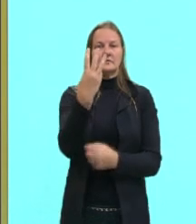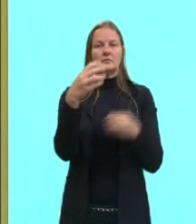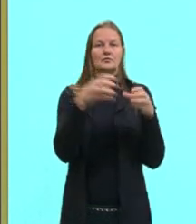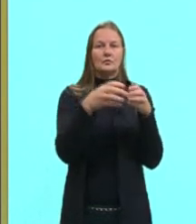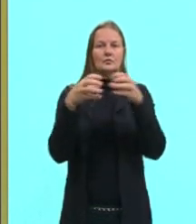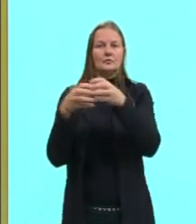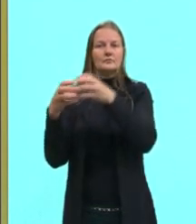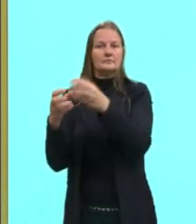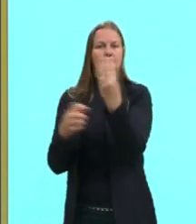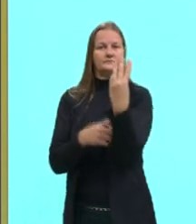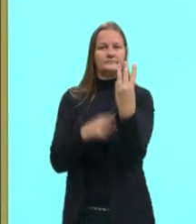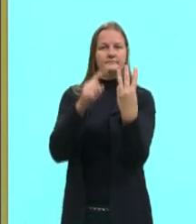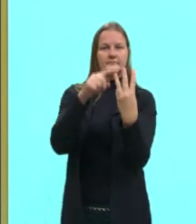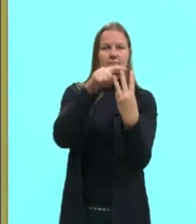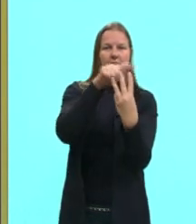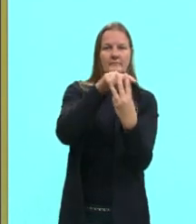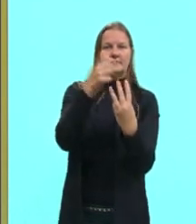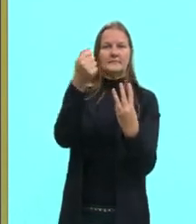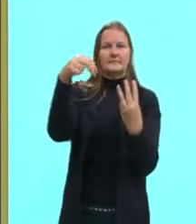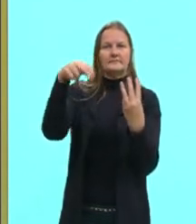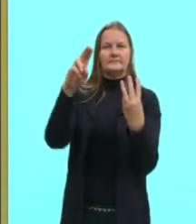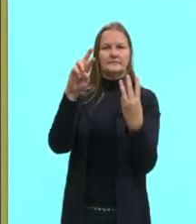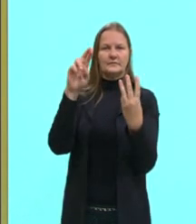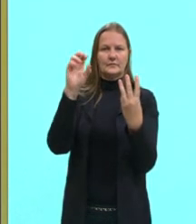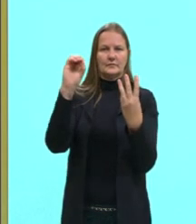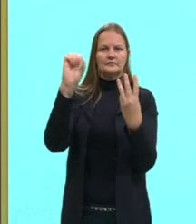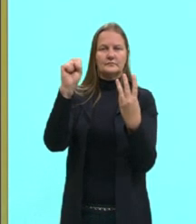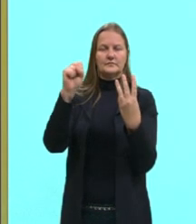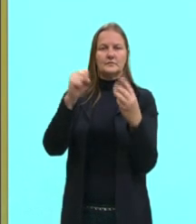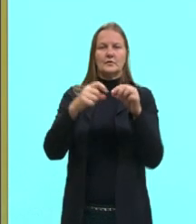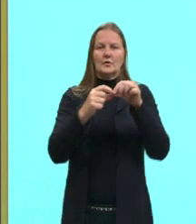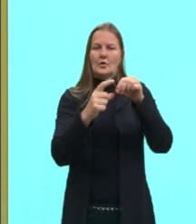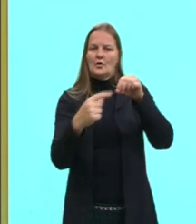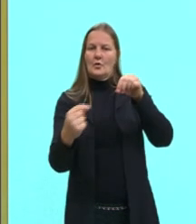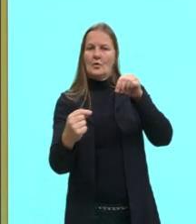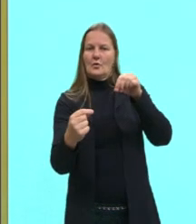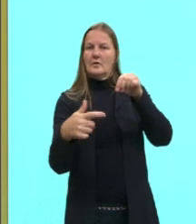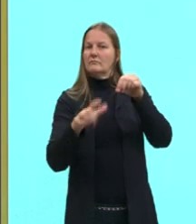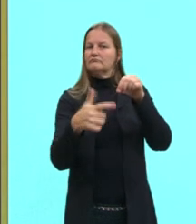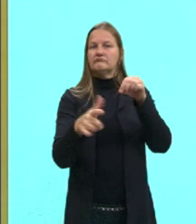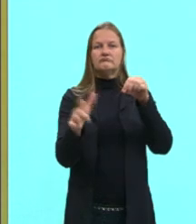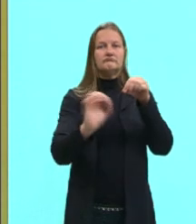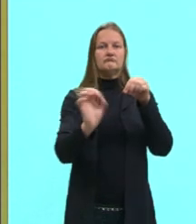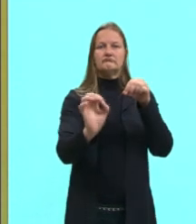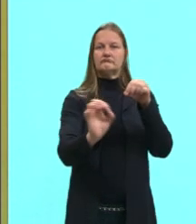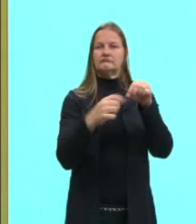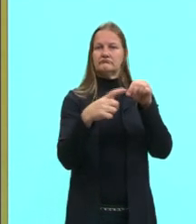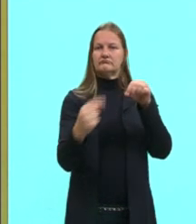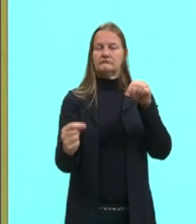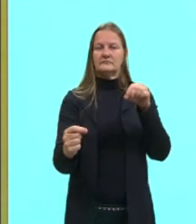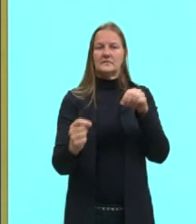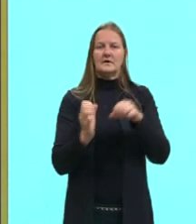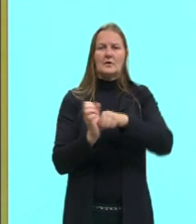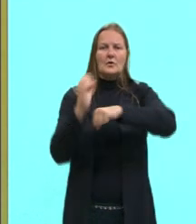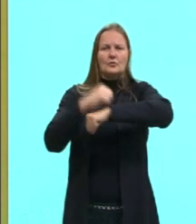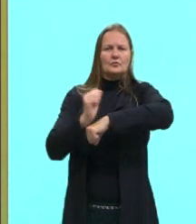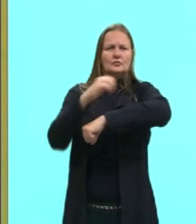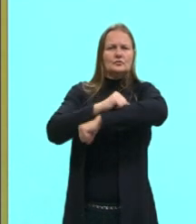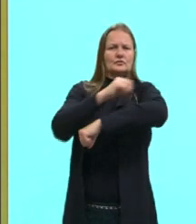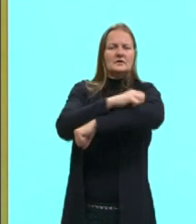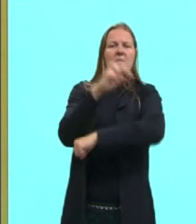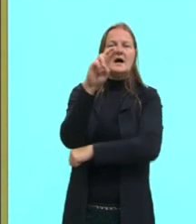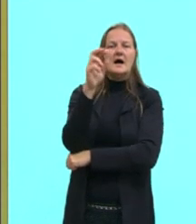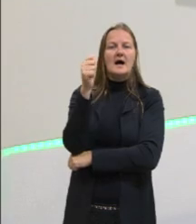anfíbios. Tem os anuros, que são indivíduos sem cauda. Sem cauda, por exemplo, as rãs, sapos e